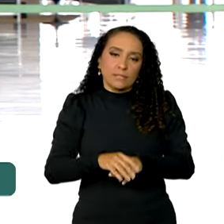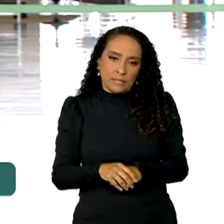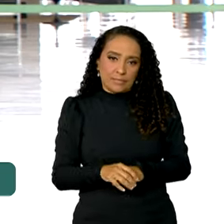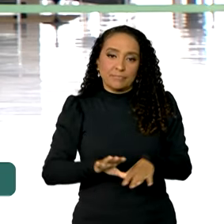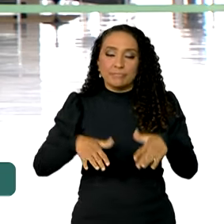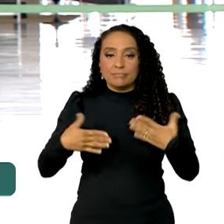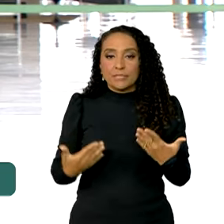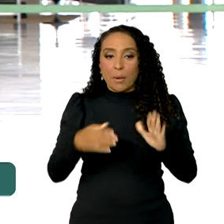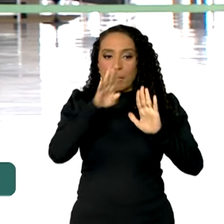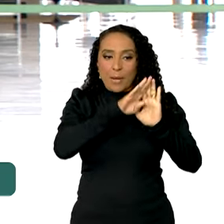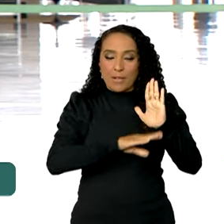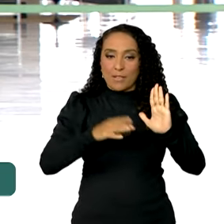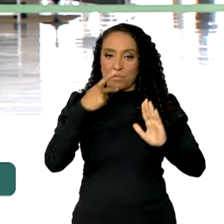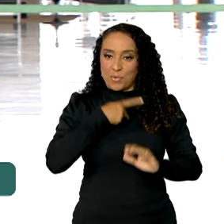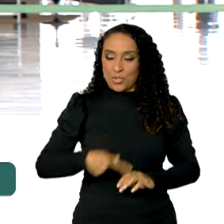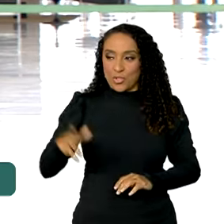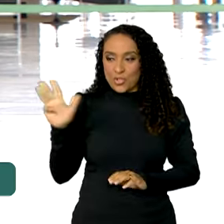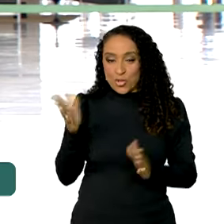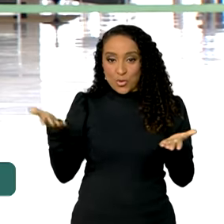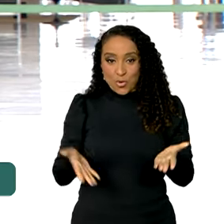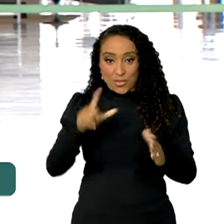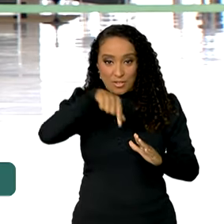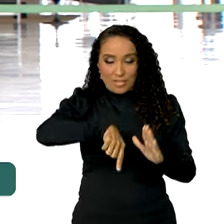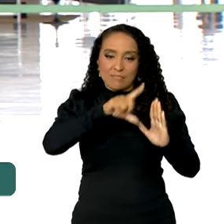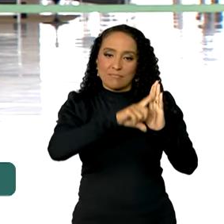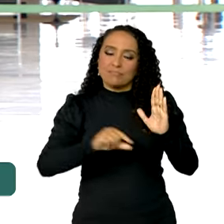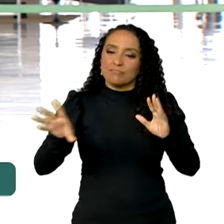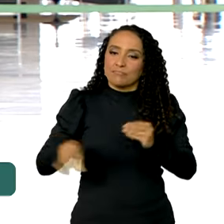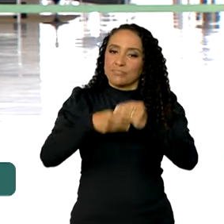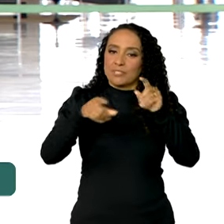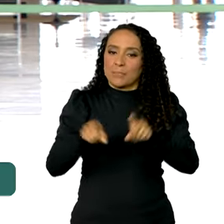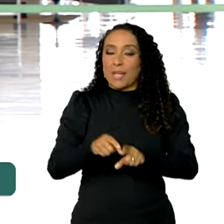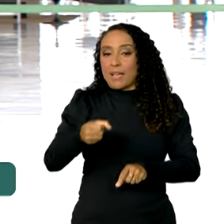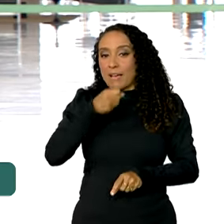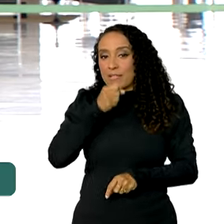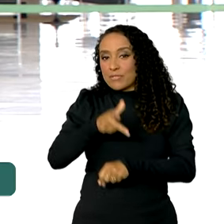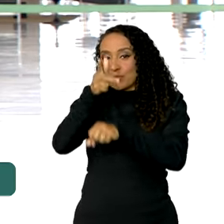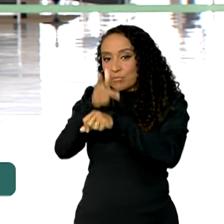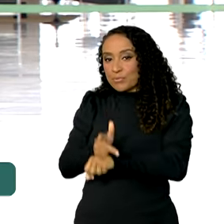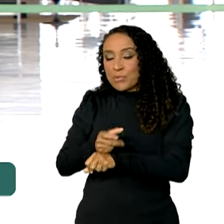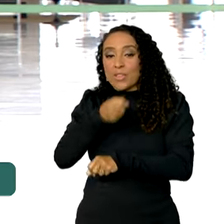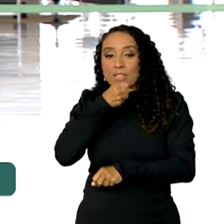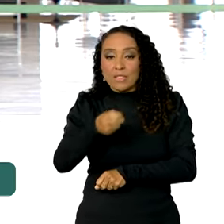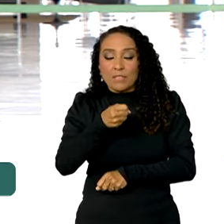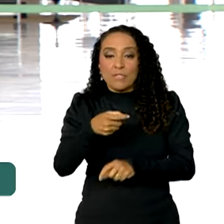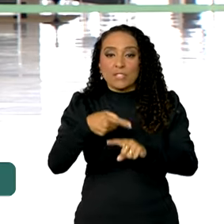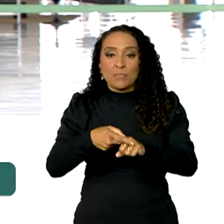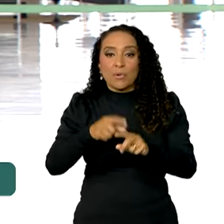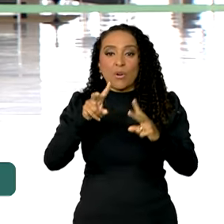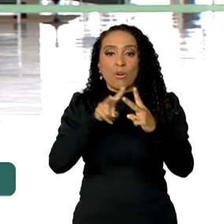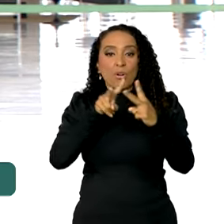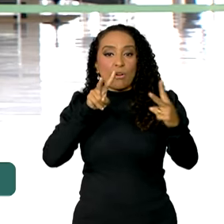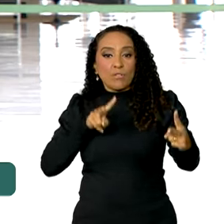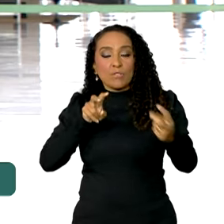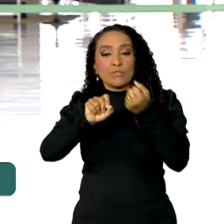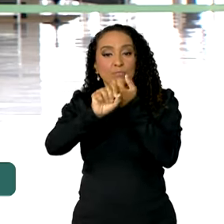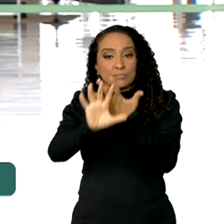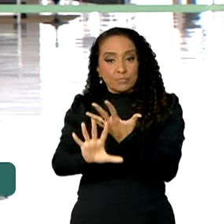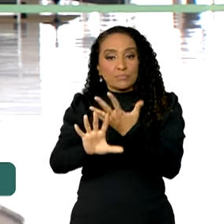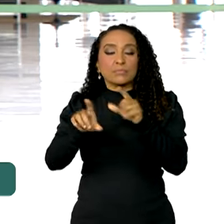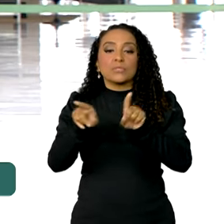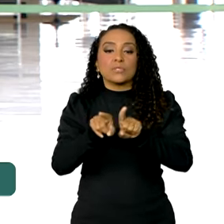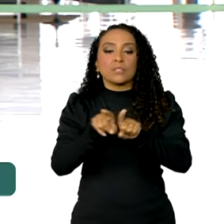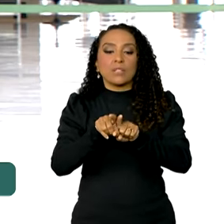Bom, a agenda do presidente Lula, hoje aqui no Planalto, inclui ainda a gravação de uma entrevista por videoconferência para uma